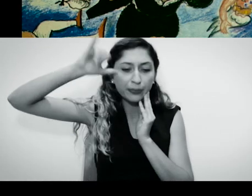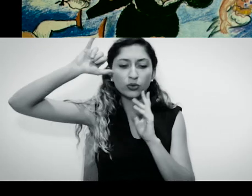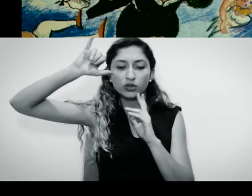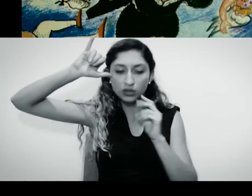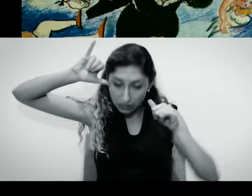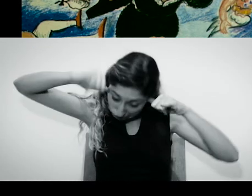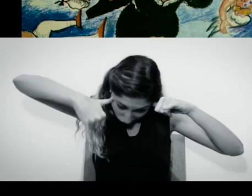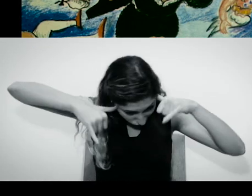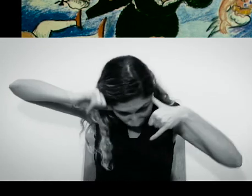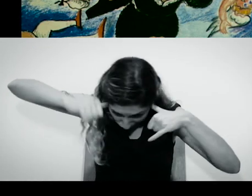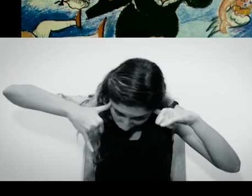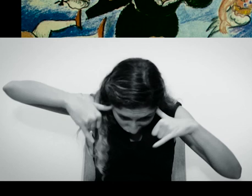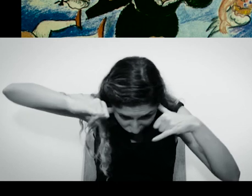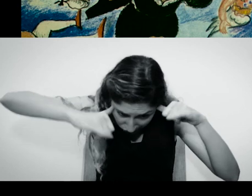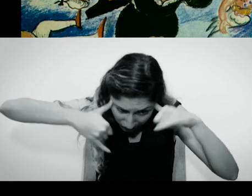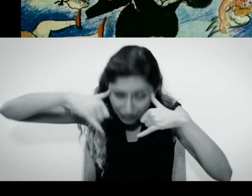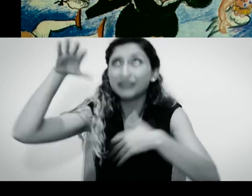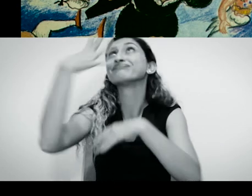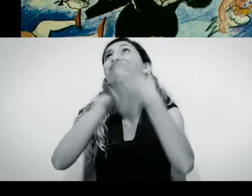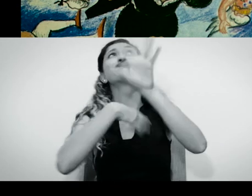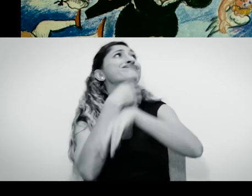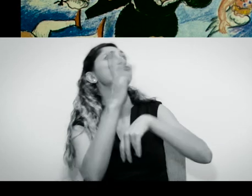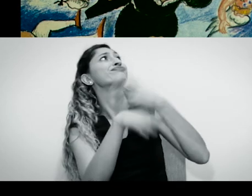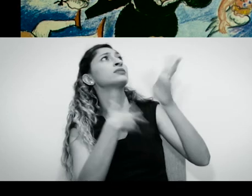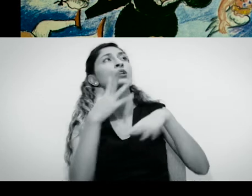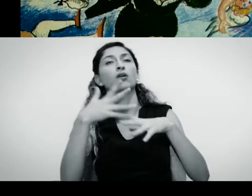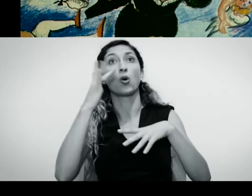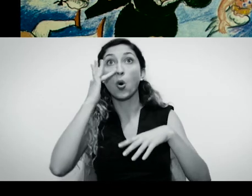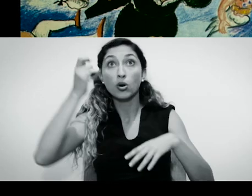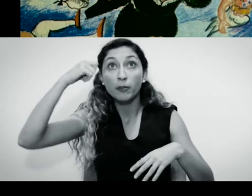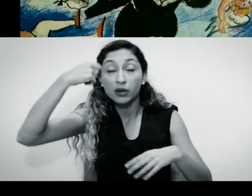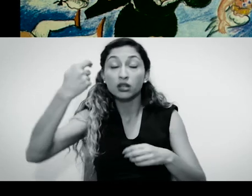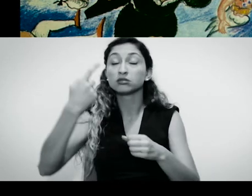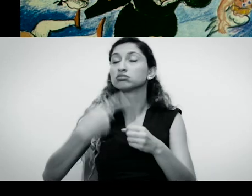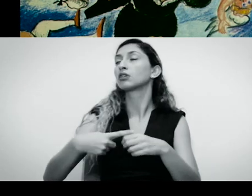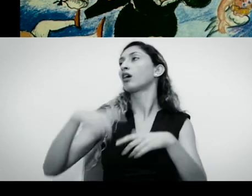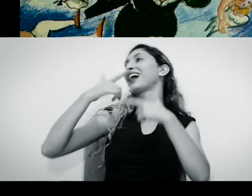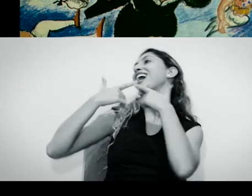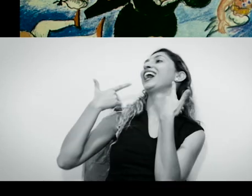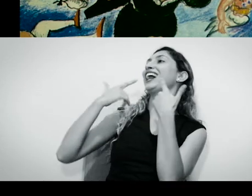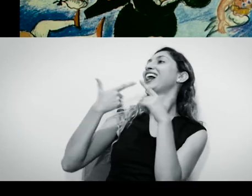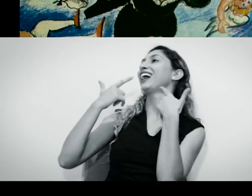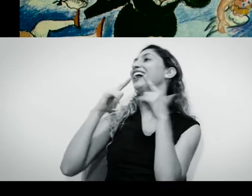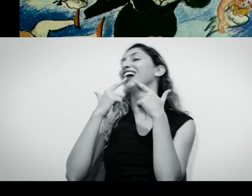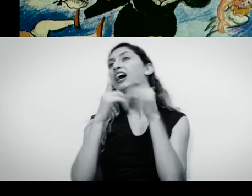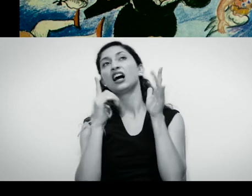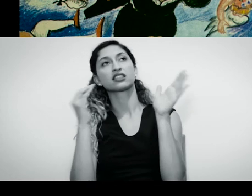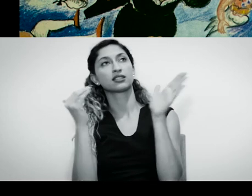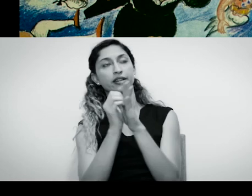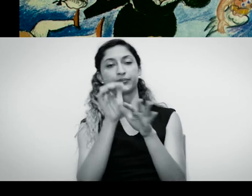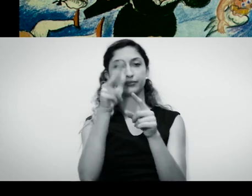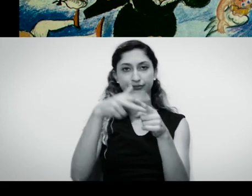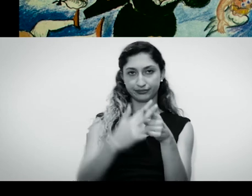os bois andavam nos chifres, tudo de pé no ar. Ouro preto deu risadas, até